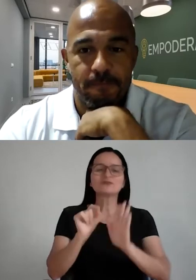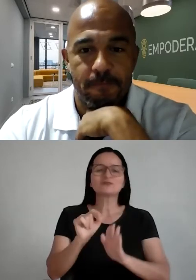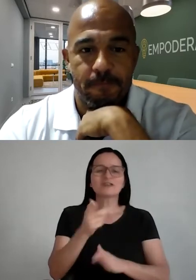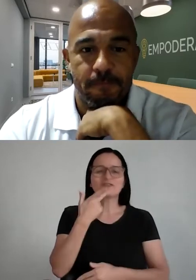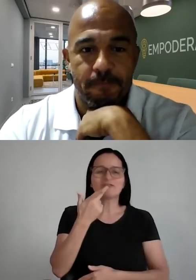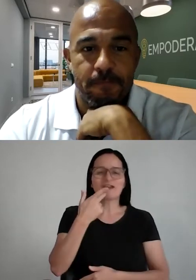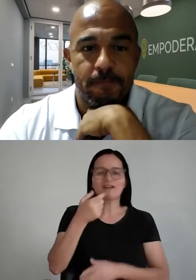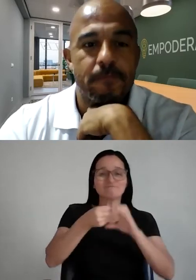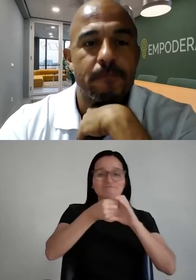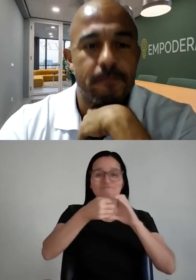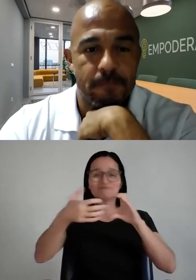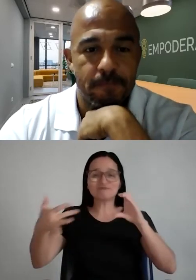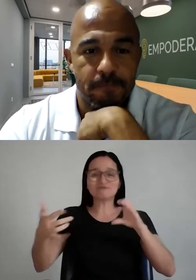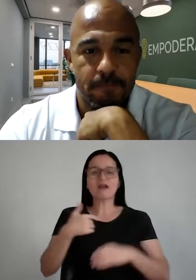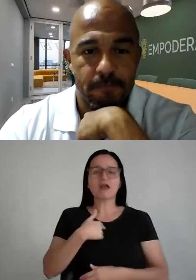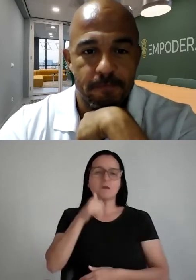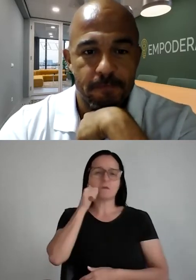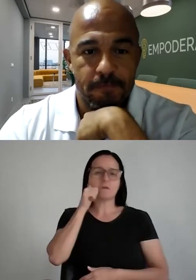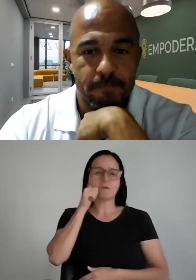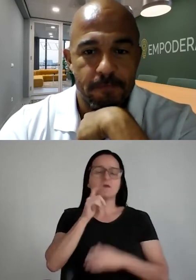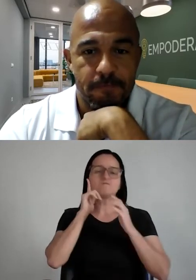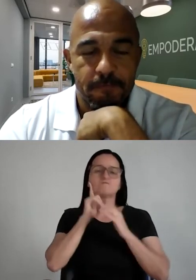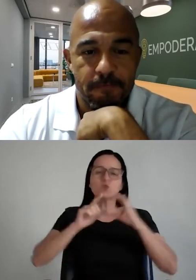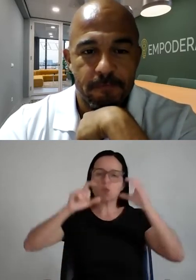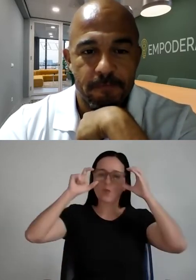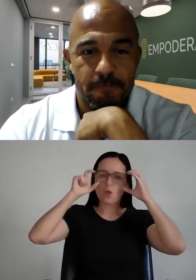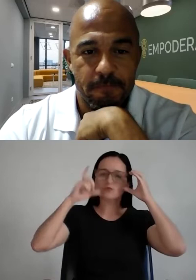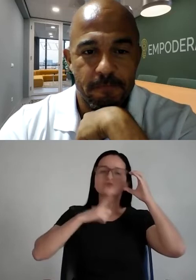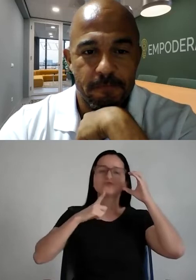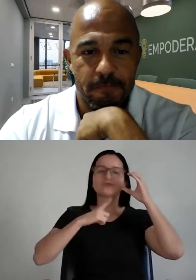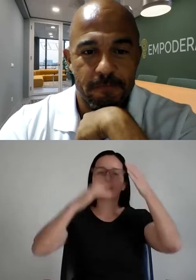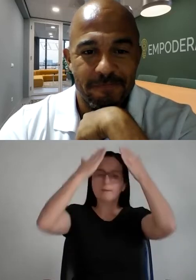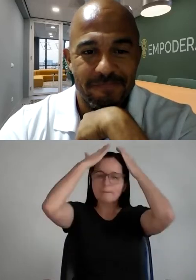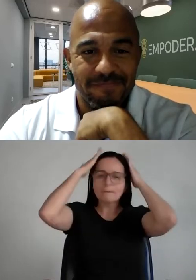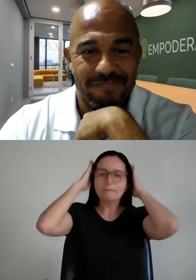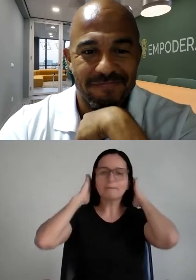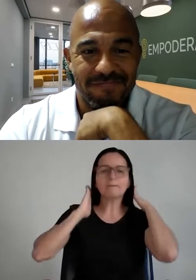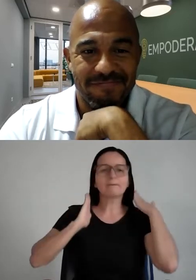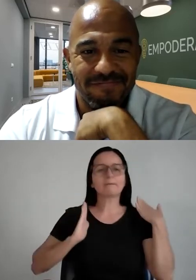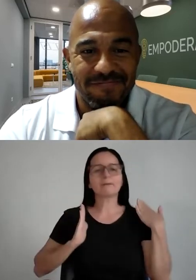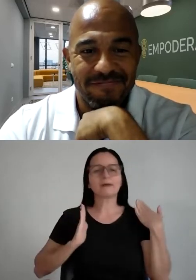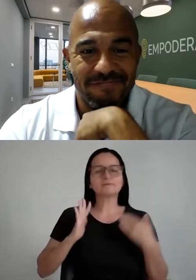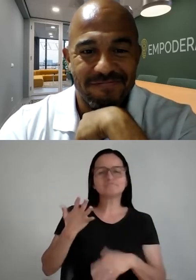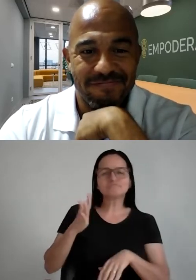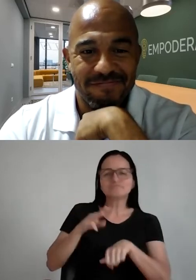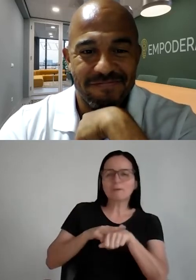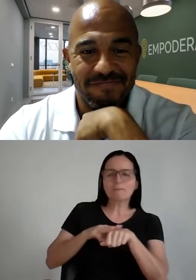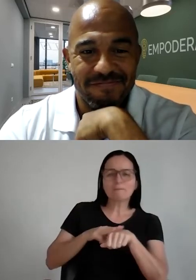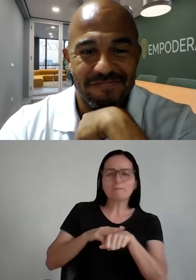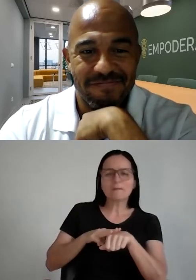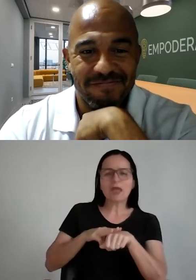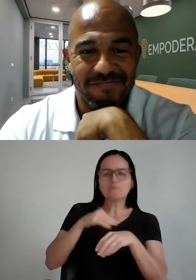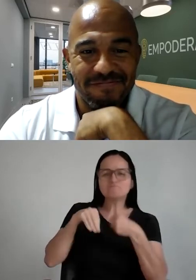características, então eu sou morena, uso óculos, tenho cabelo marrom, com alguns fiozinhos